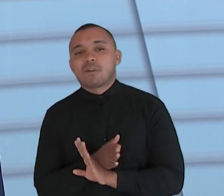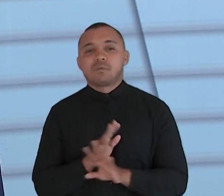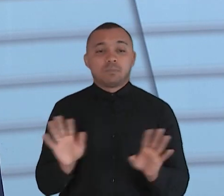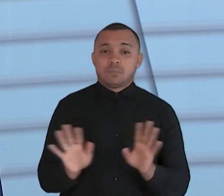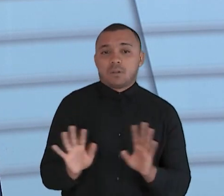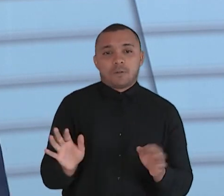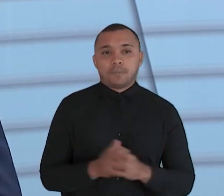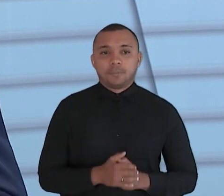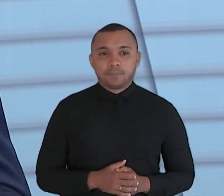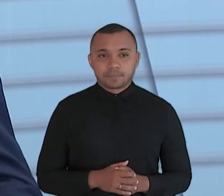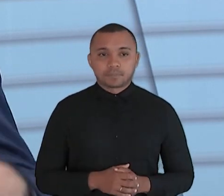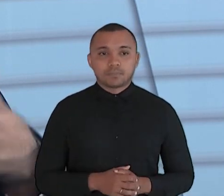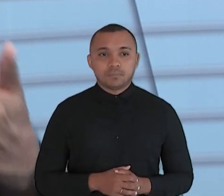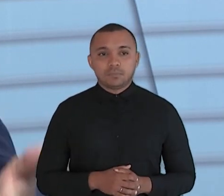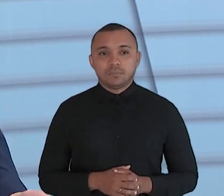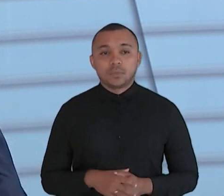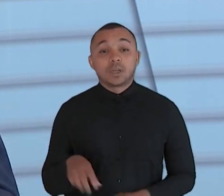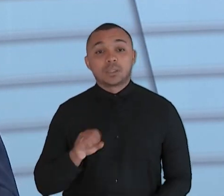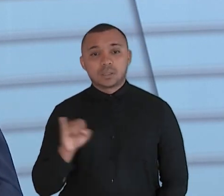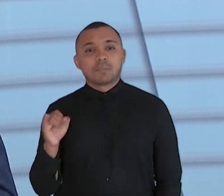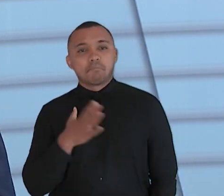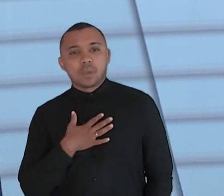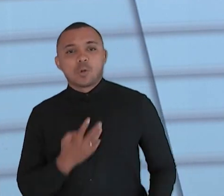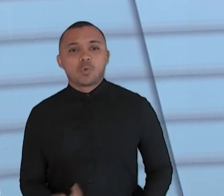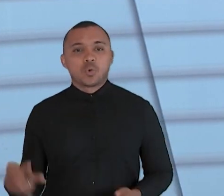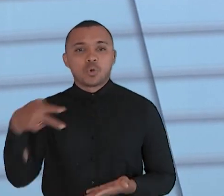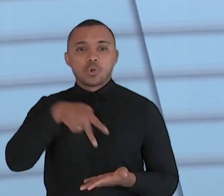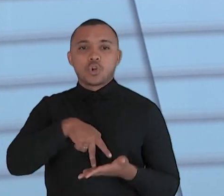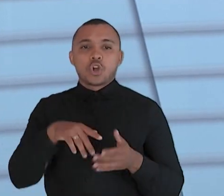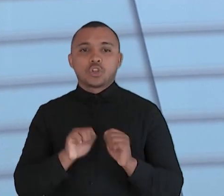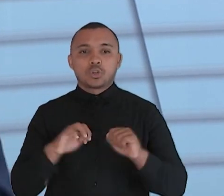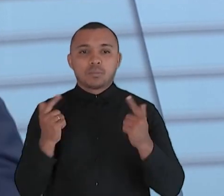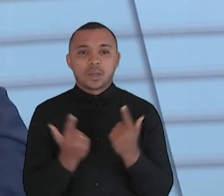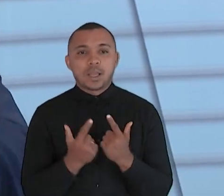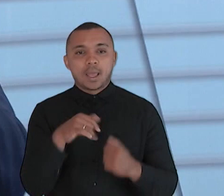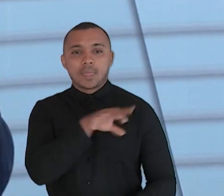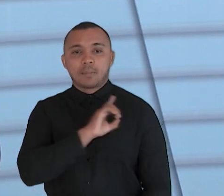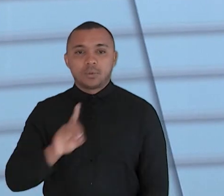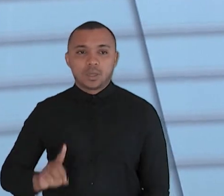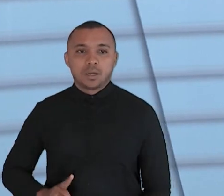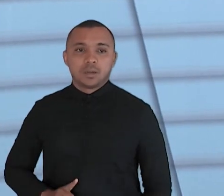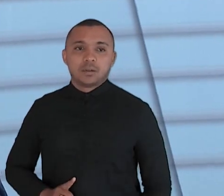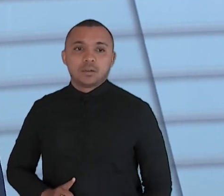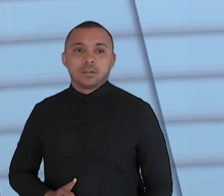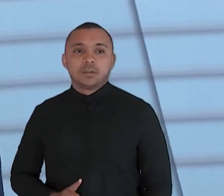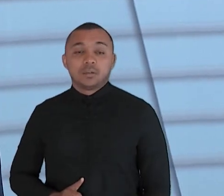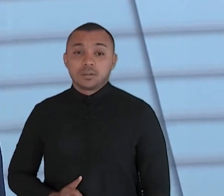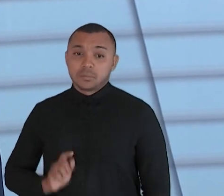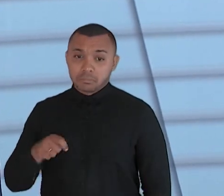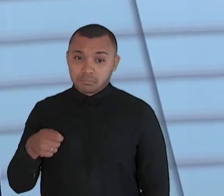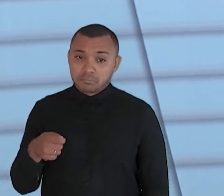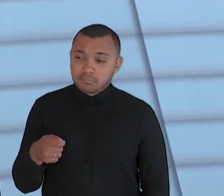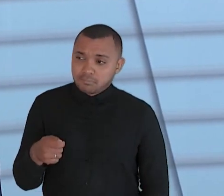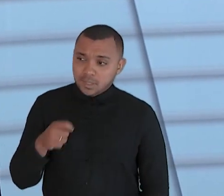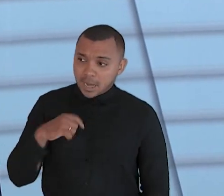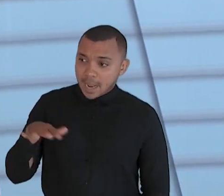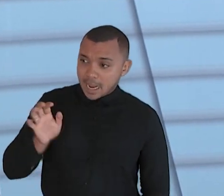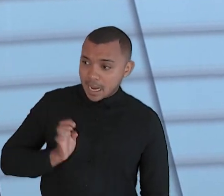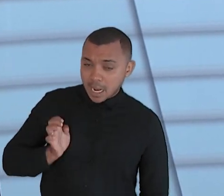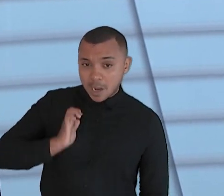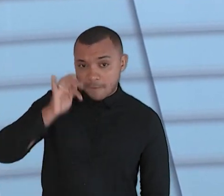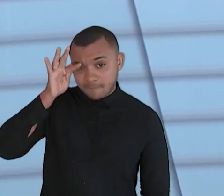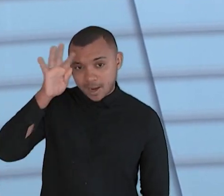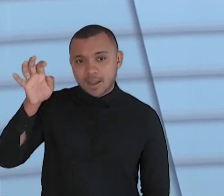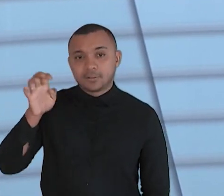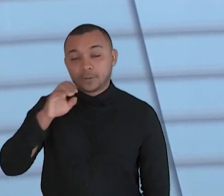identidade por mais que eu esteja hoje aqui na Assembleia como deputado e por ter sido mas senhor é rico de fé como cristão mas eu tenho eu tenho